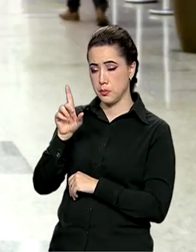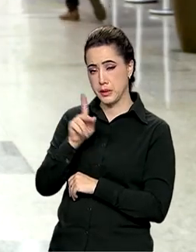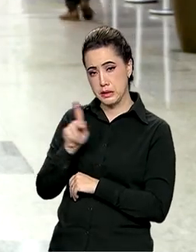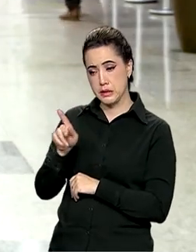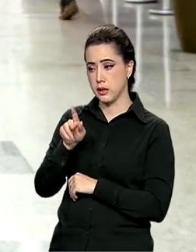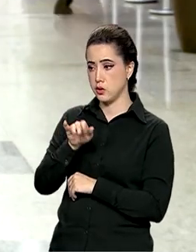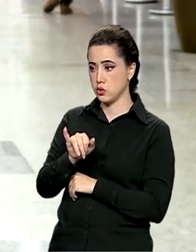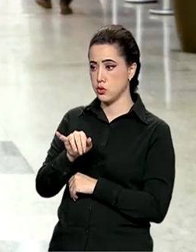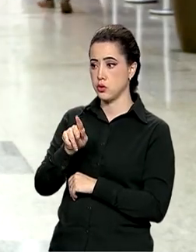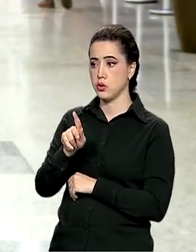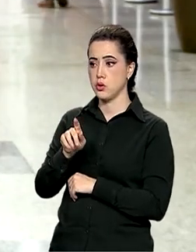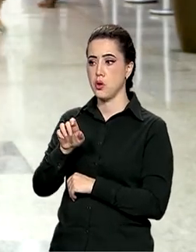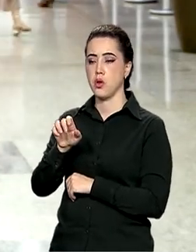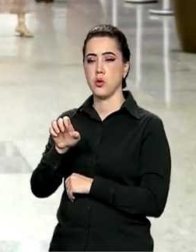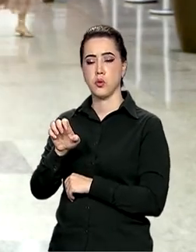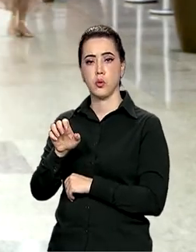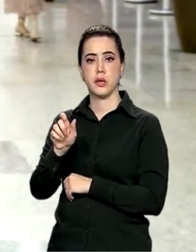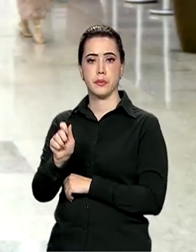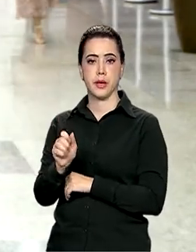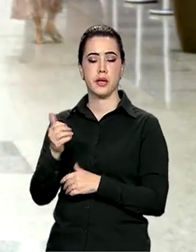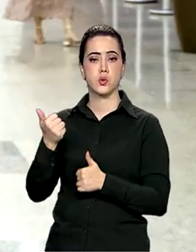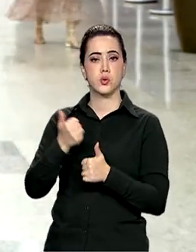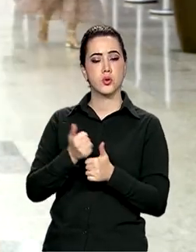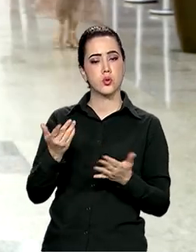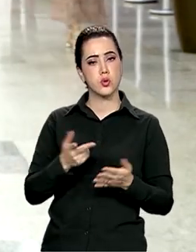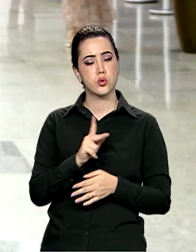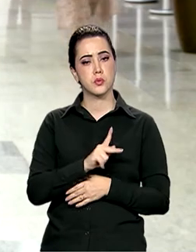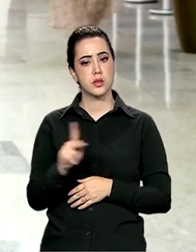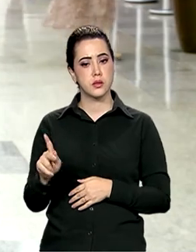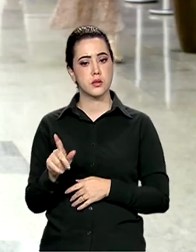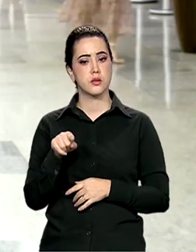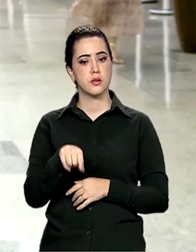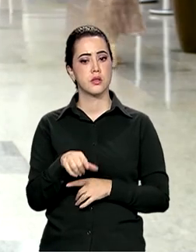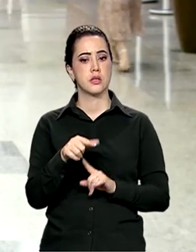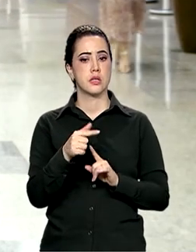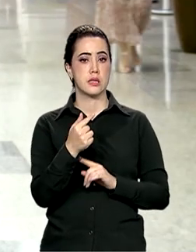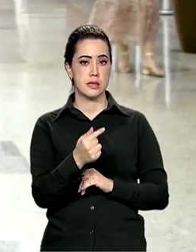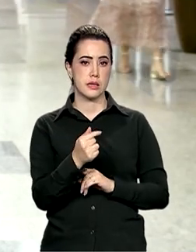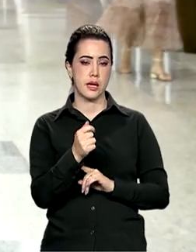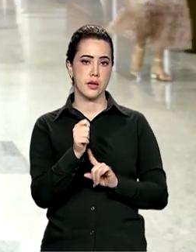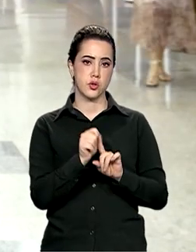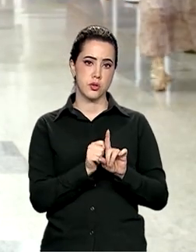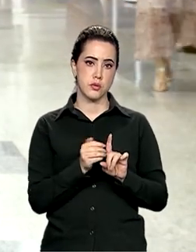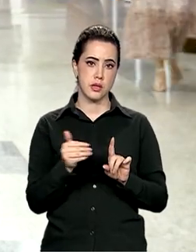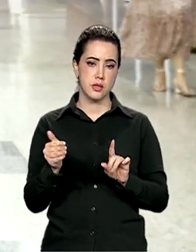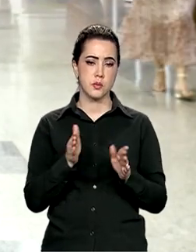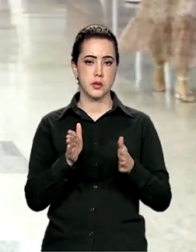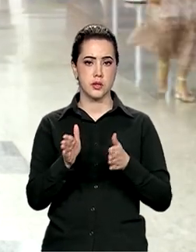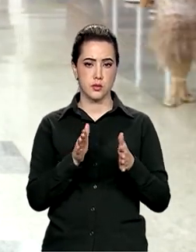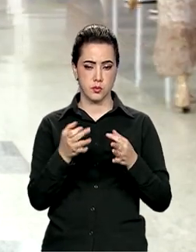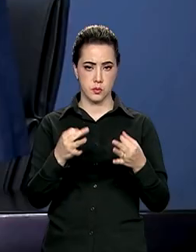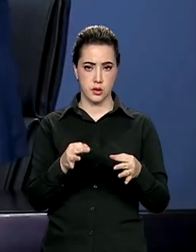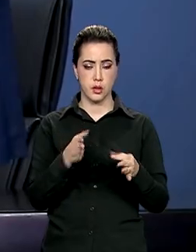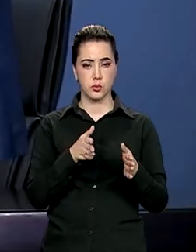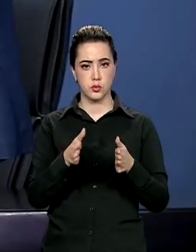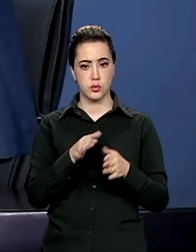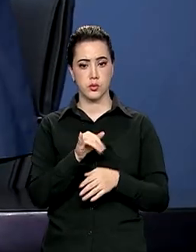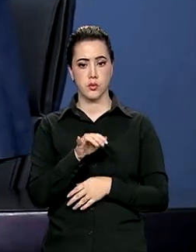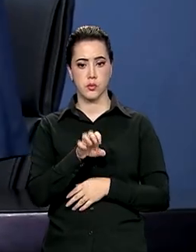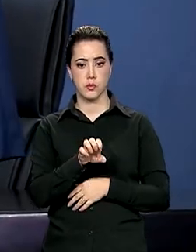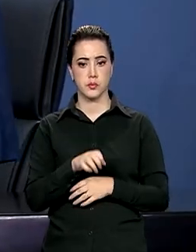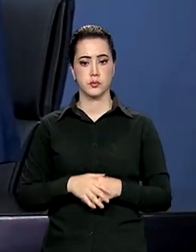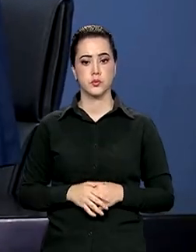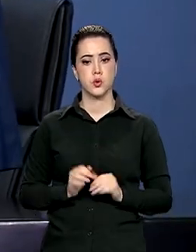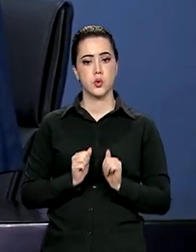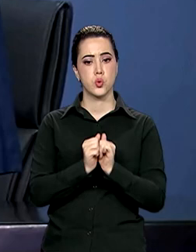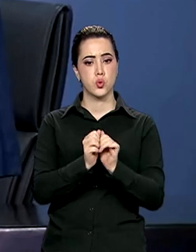2012, substitui o atual presidente, que ficou sete meses interinamente no cargo. Junto com